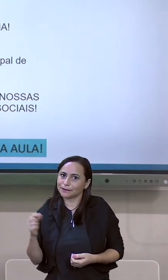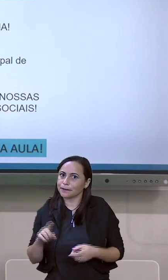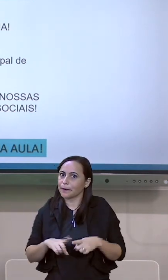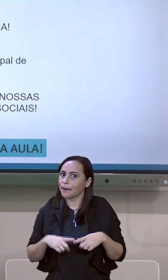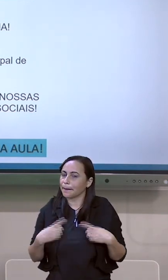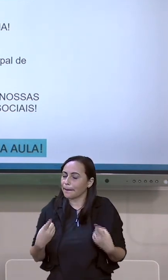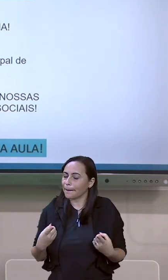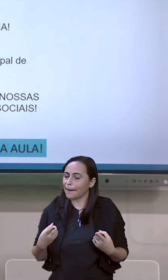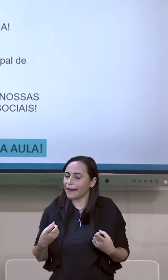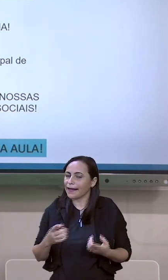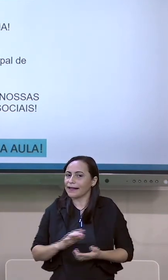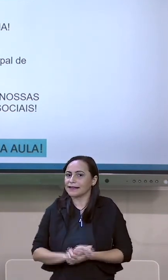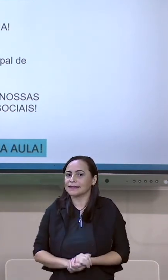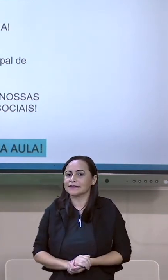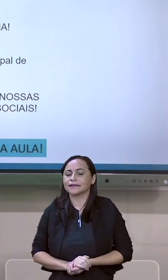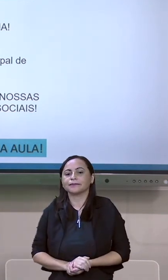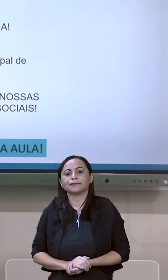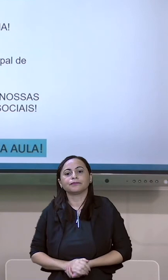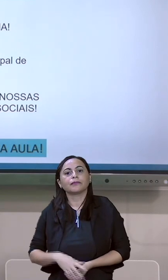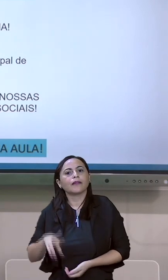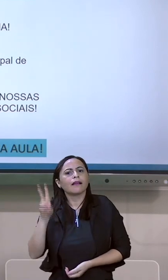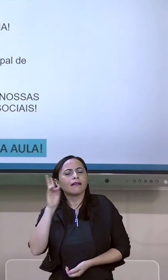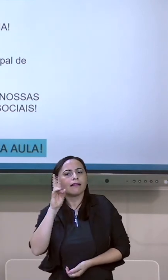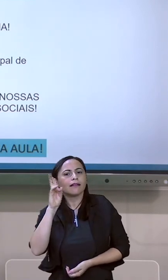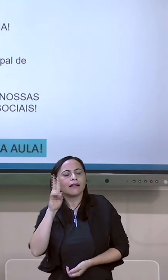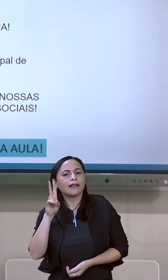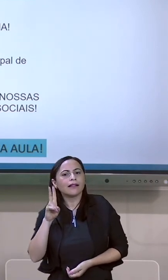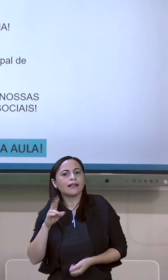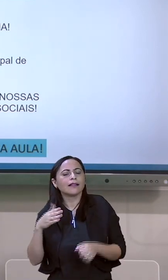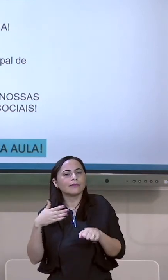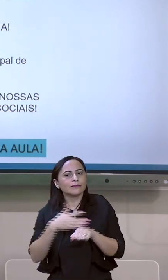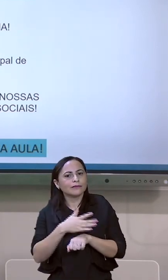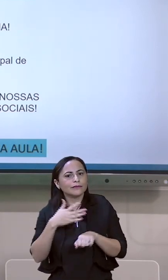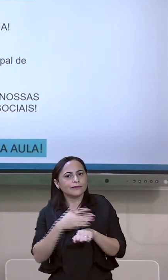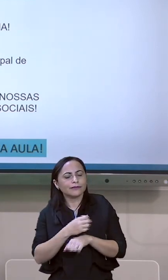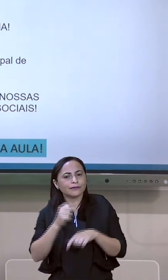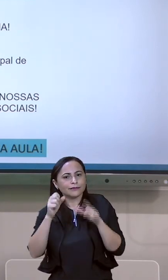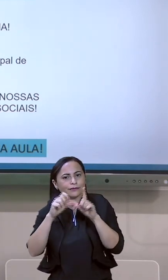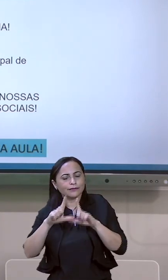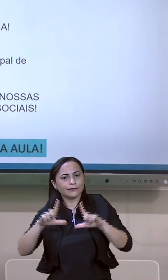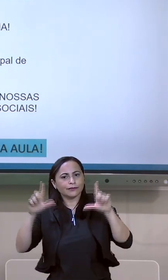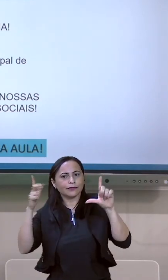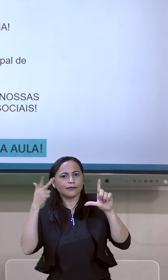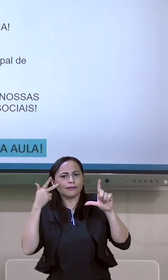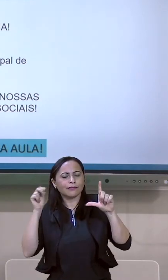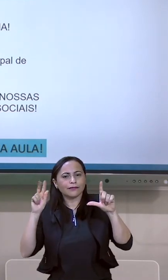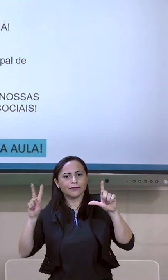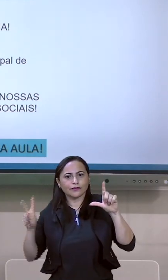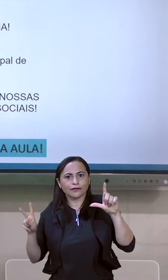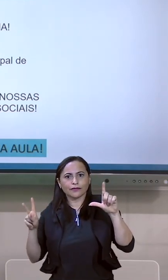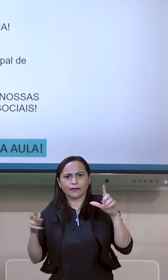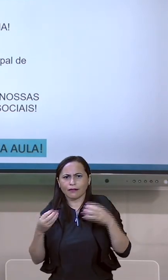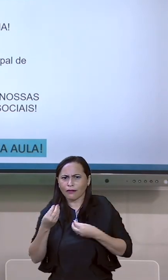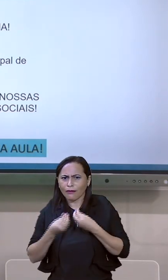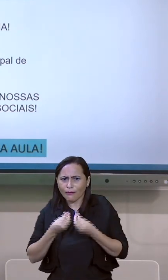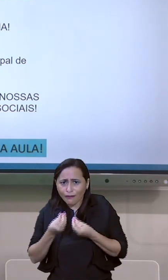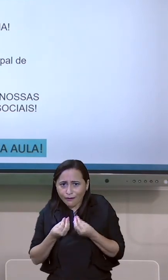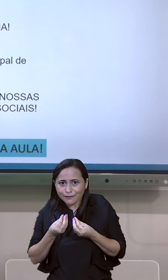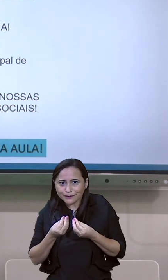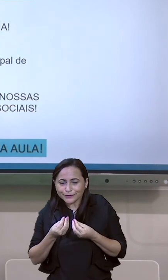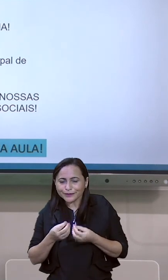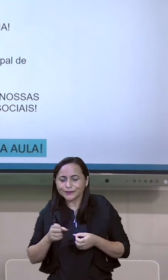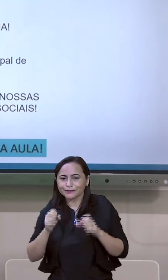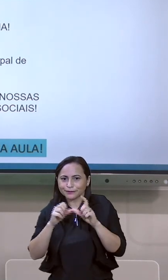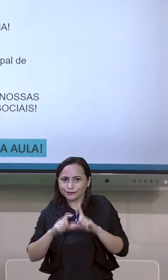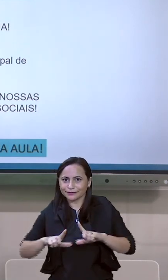recadinho. Não se esqueçam de acessar a nossa plataforma SmetGV. Professora, como eu faço isso? Vai